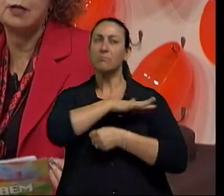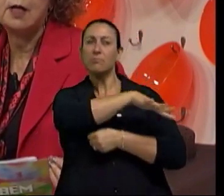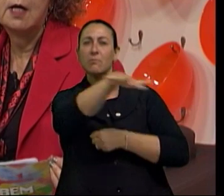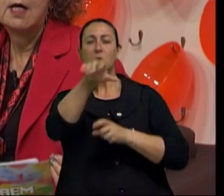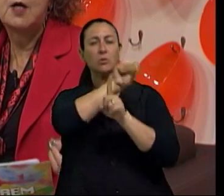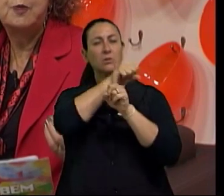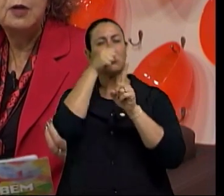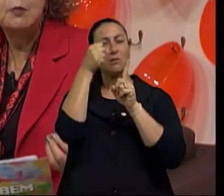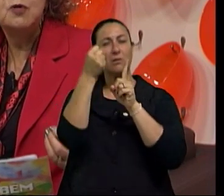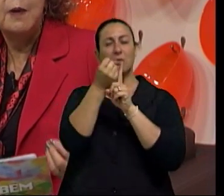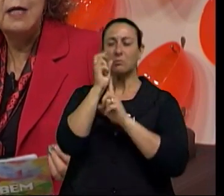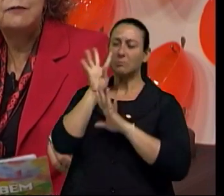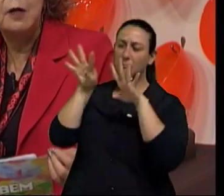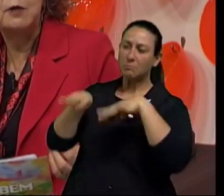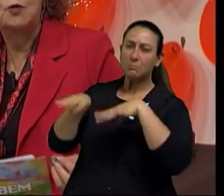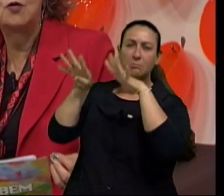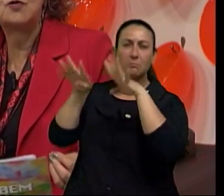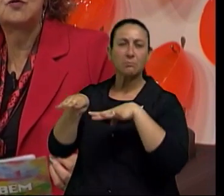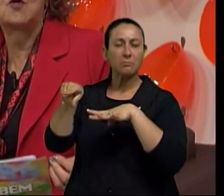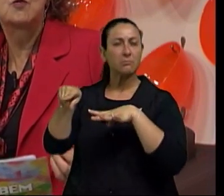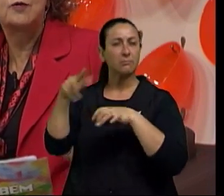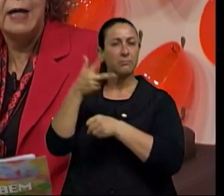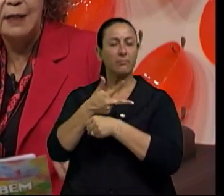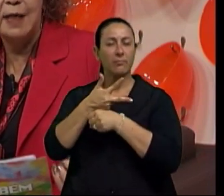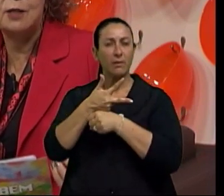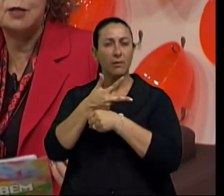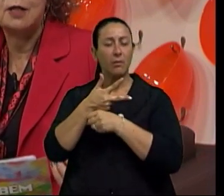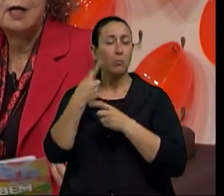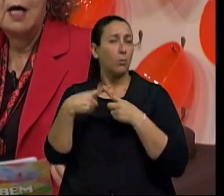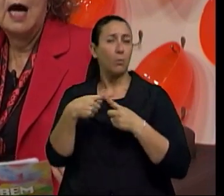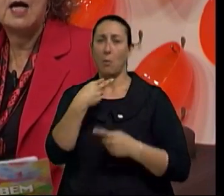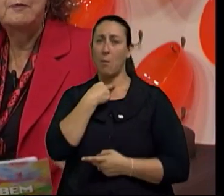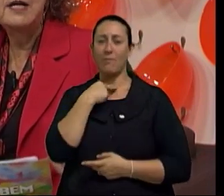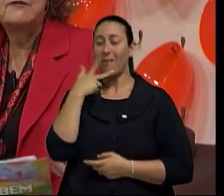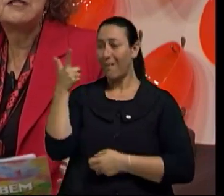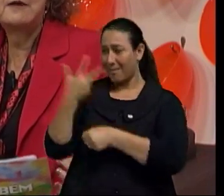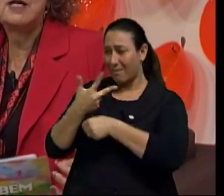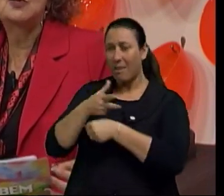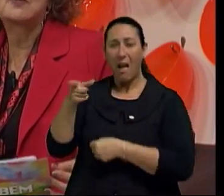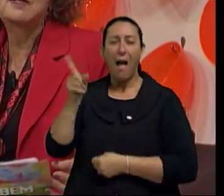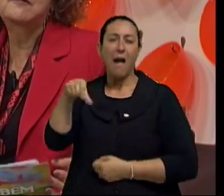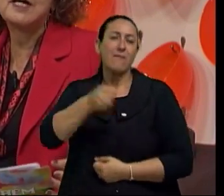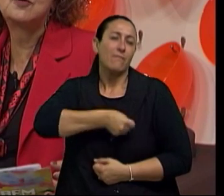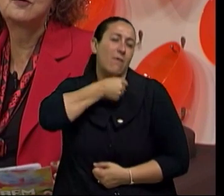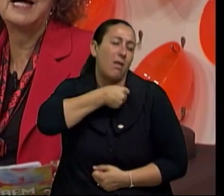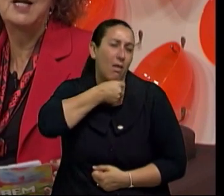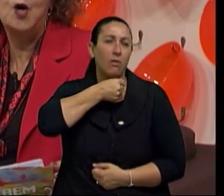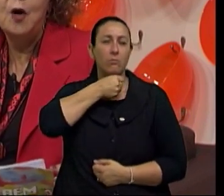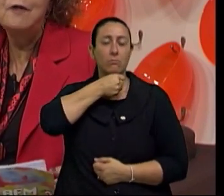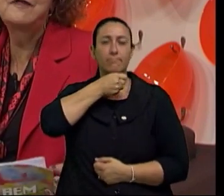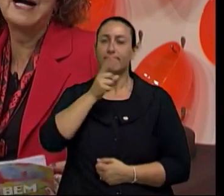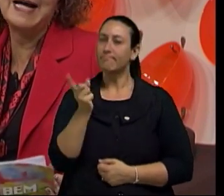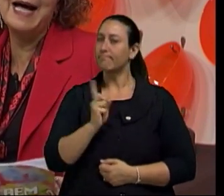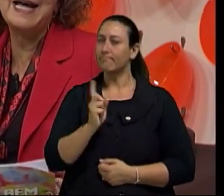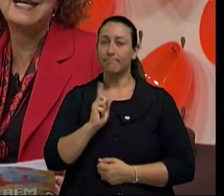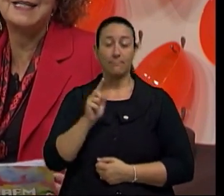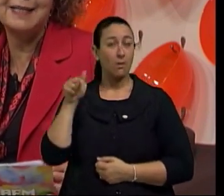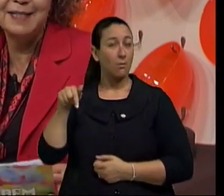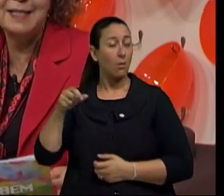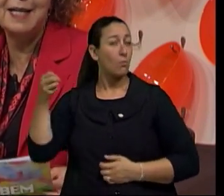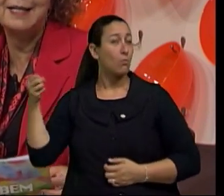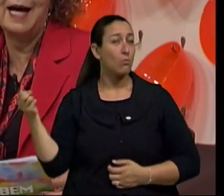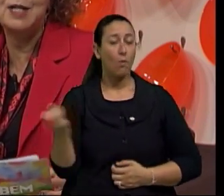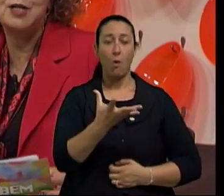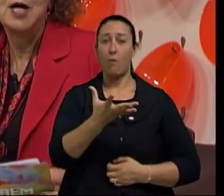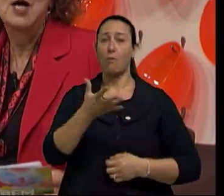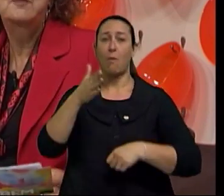sociedade. Não podemos mais ver o idoso como um decadente. A campanha faz parte do manifesto da nova cara